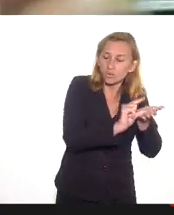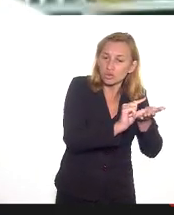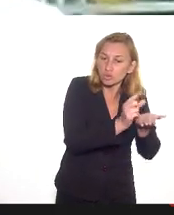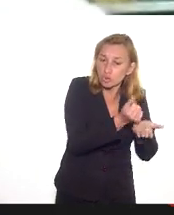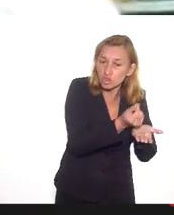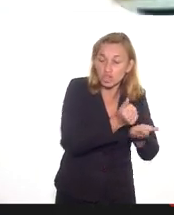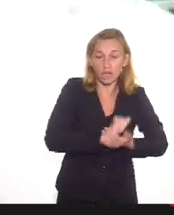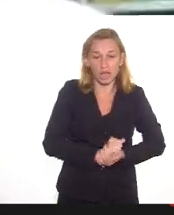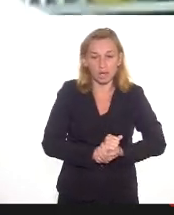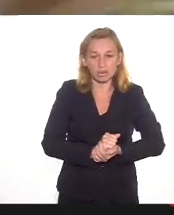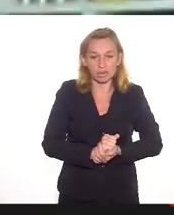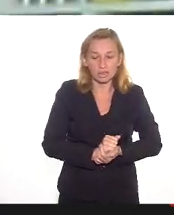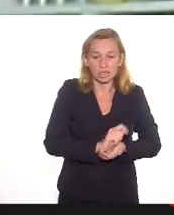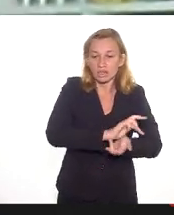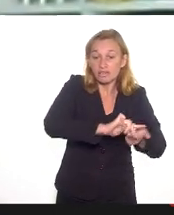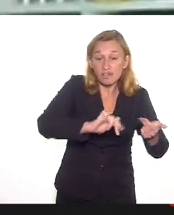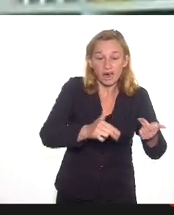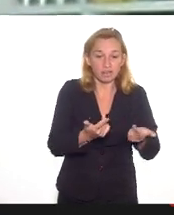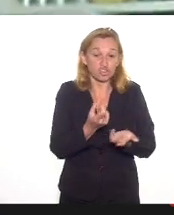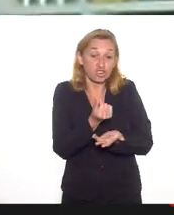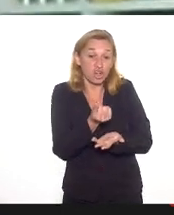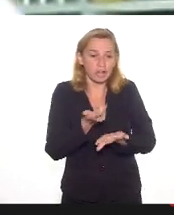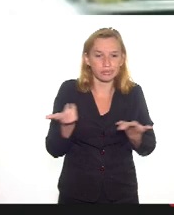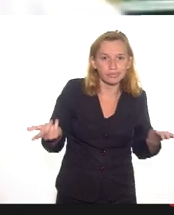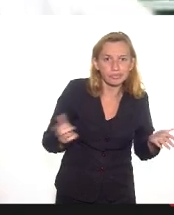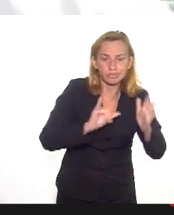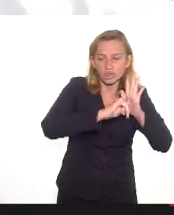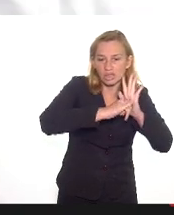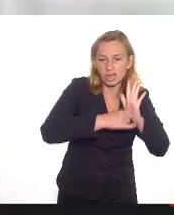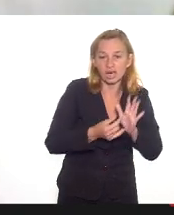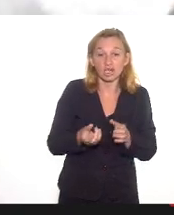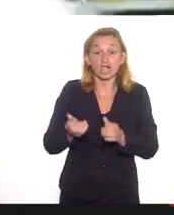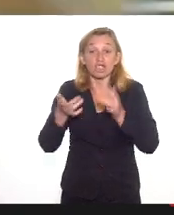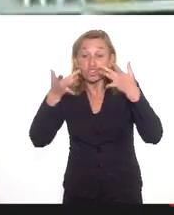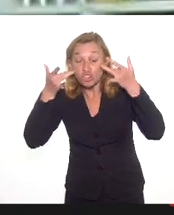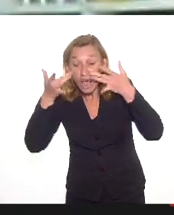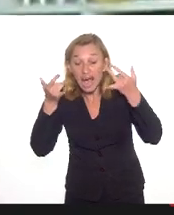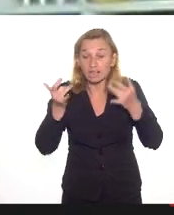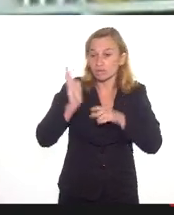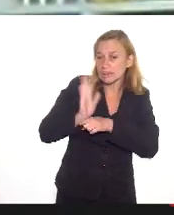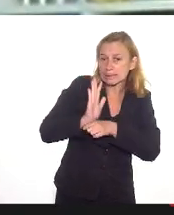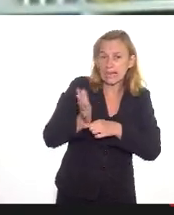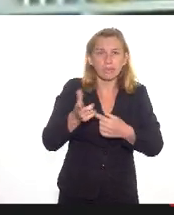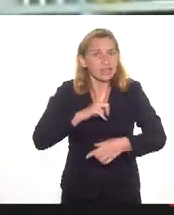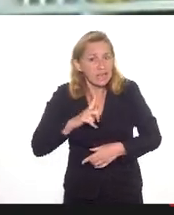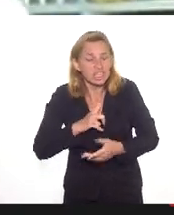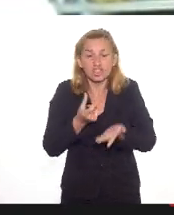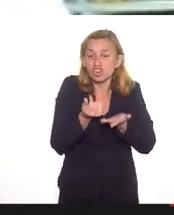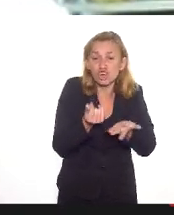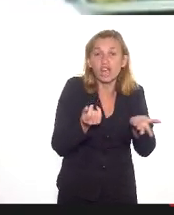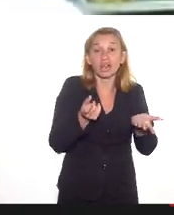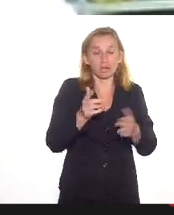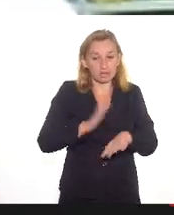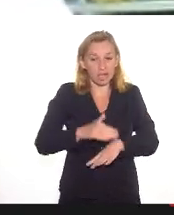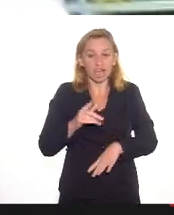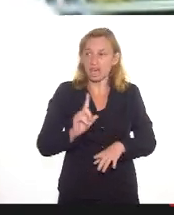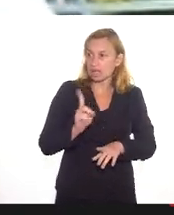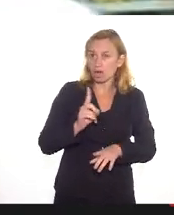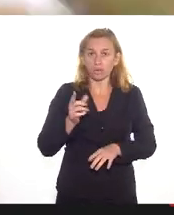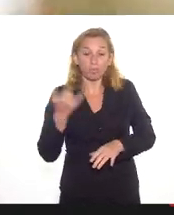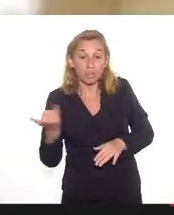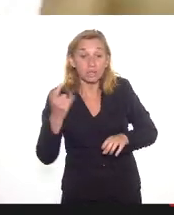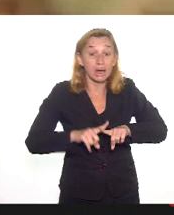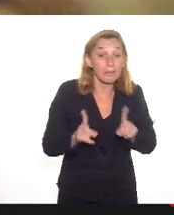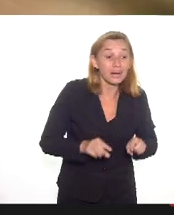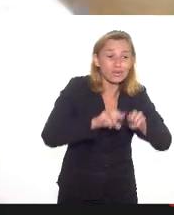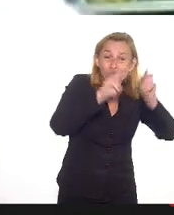cinema tem um monte de dinheiro para o edital, teatro tem um monte de dinheiro, não que não seja importante, e aí